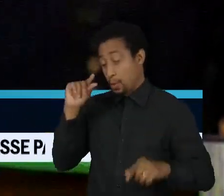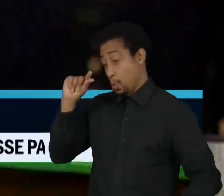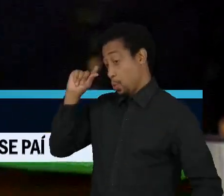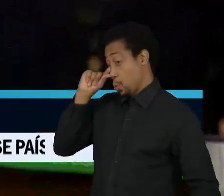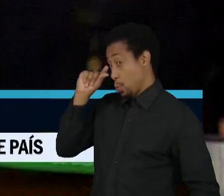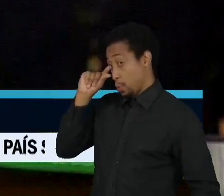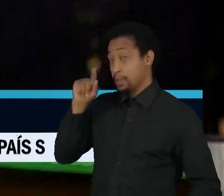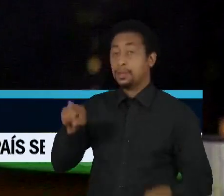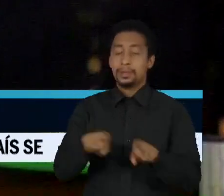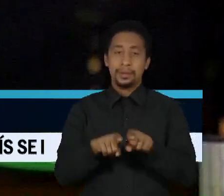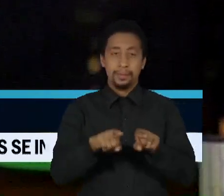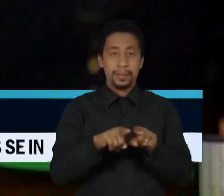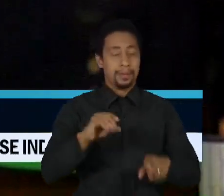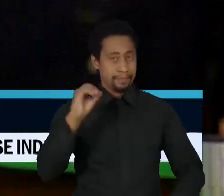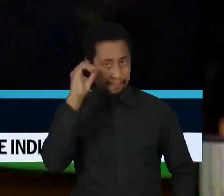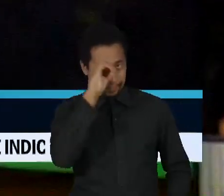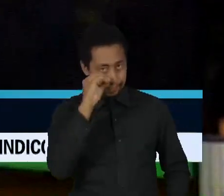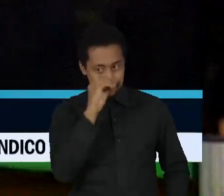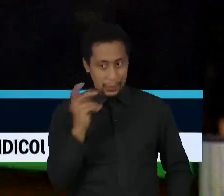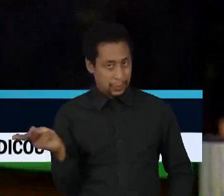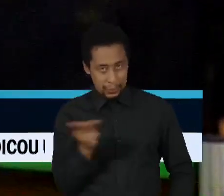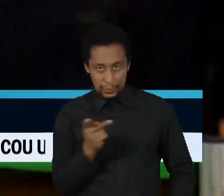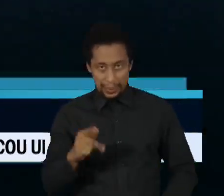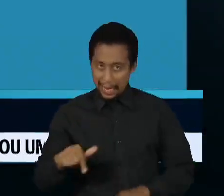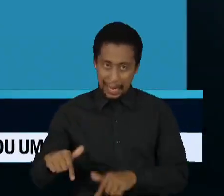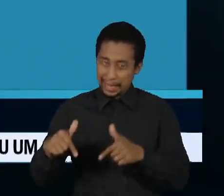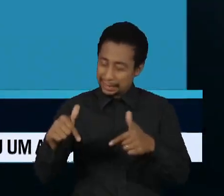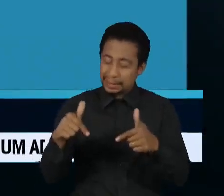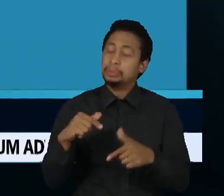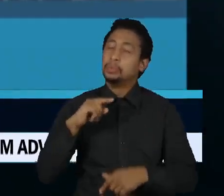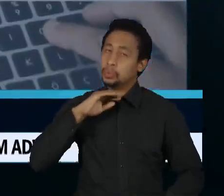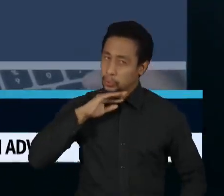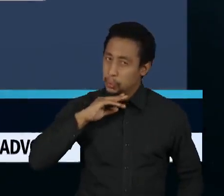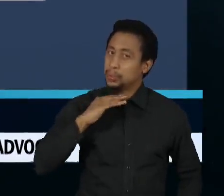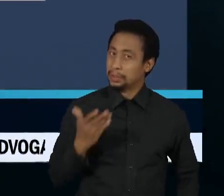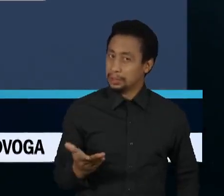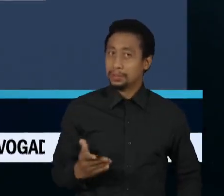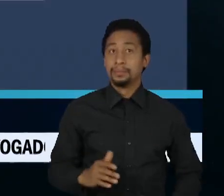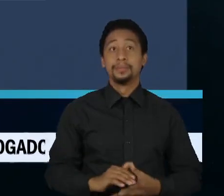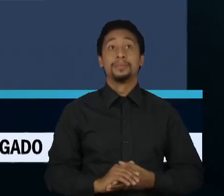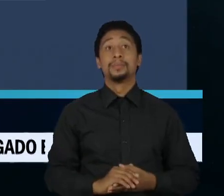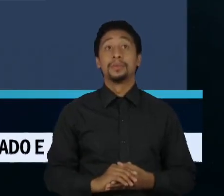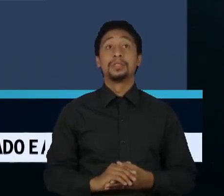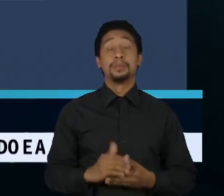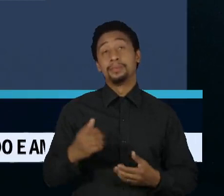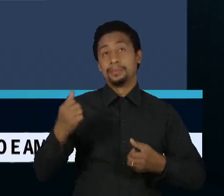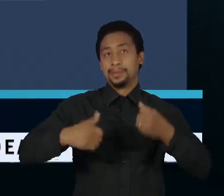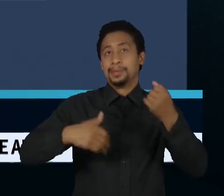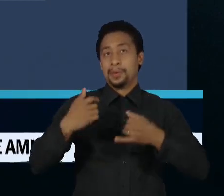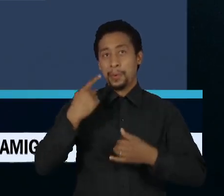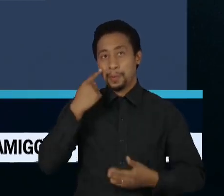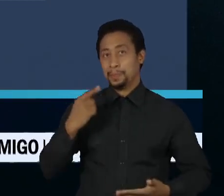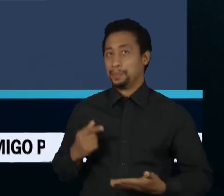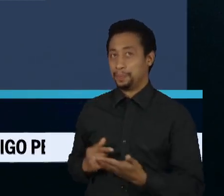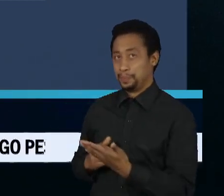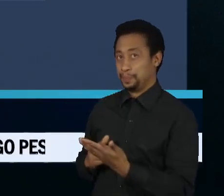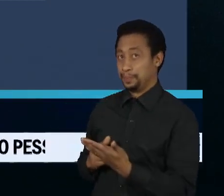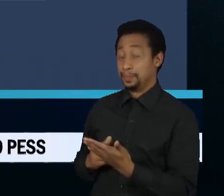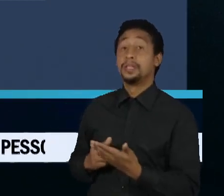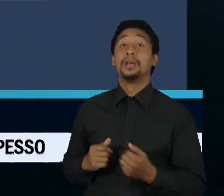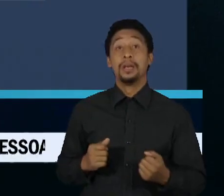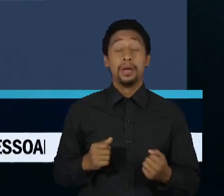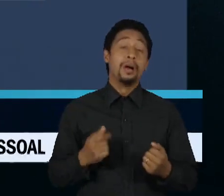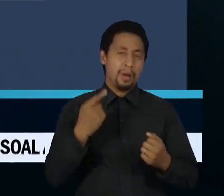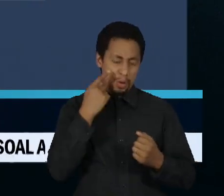Padilha, da Secretaria de Relações Institucionais. Apesar disso, nas redes sociais, Padilha disse que vai